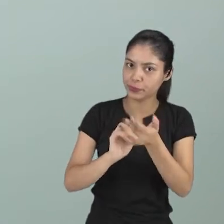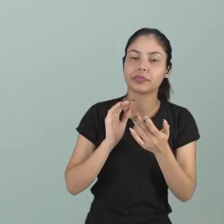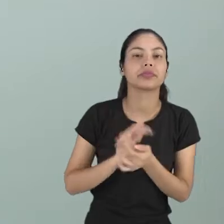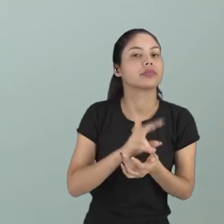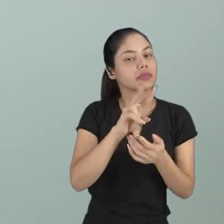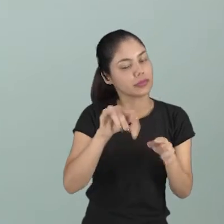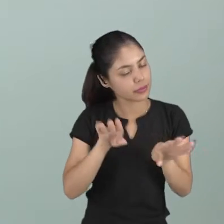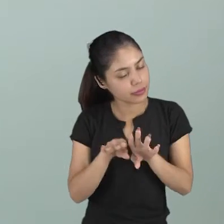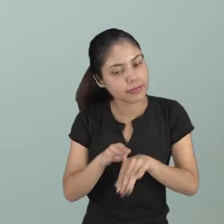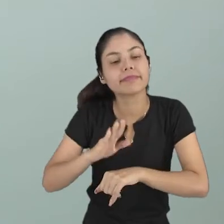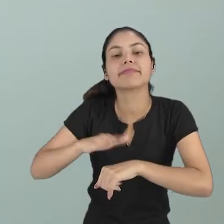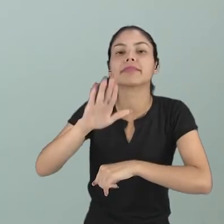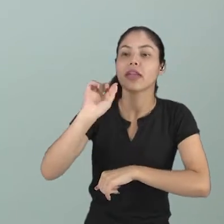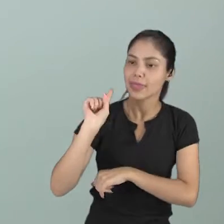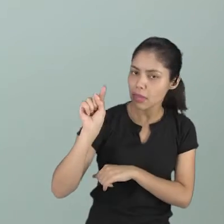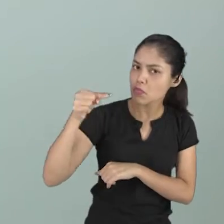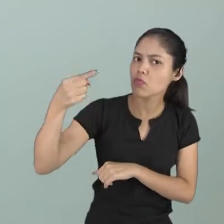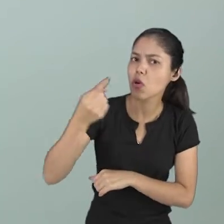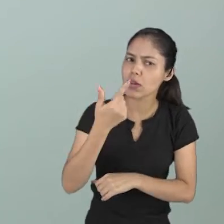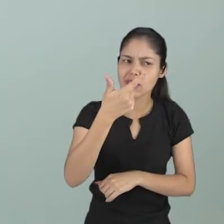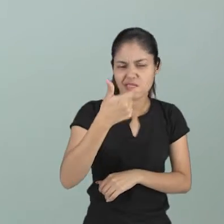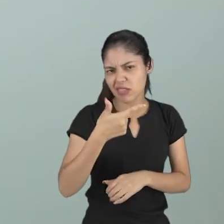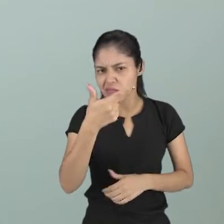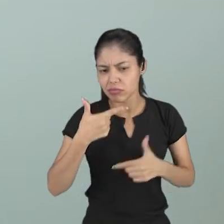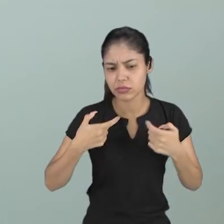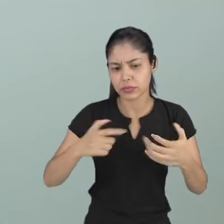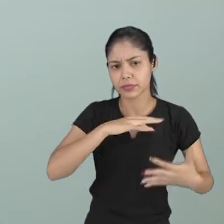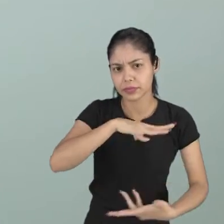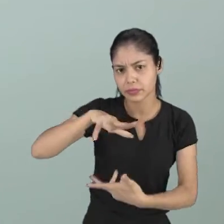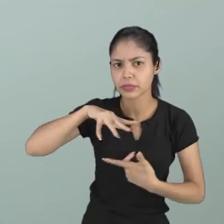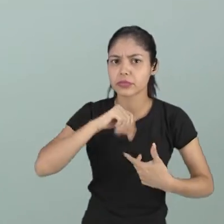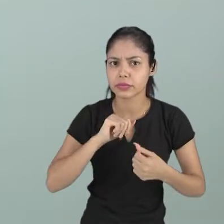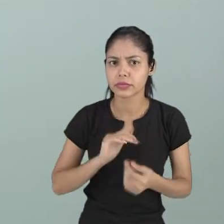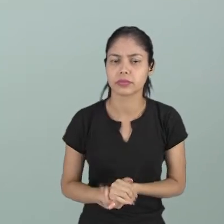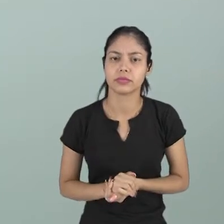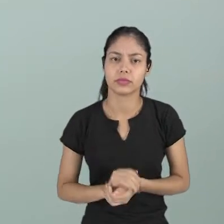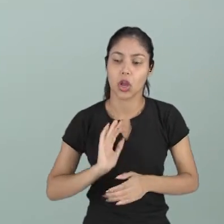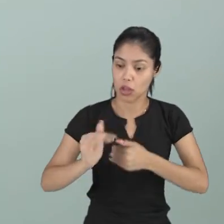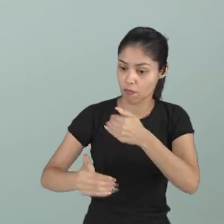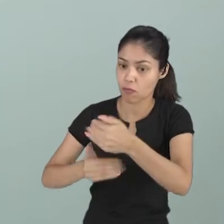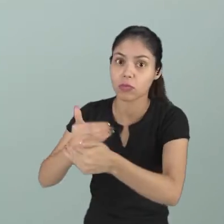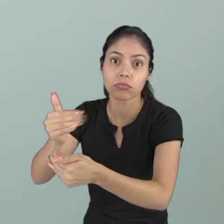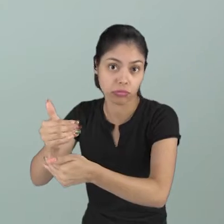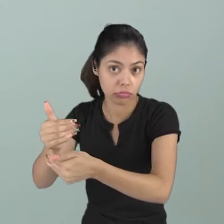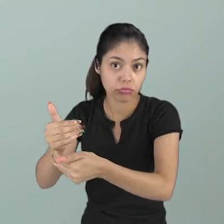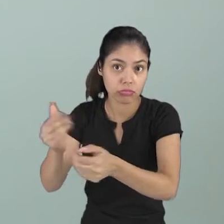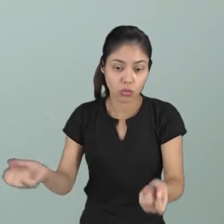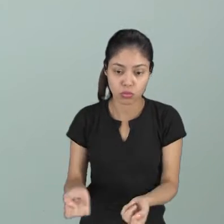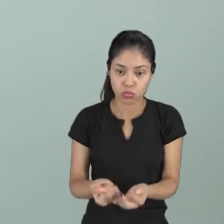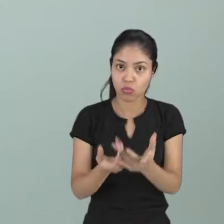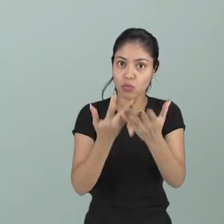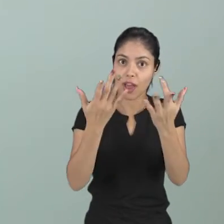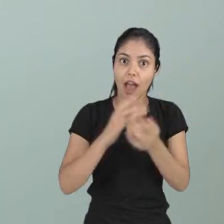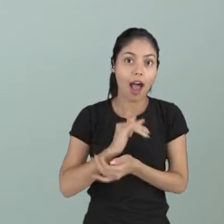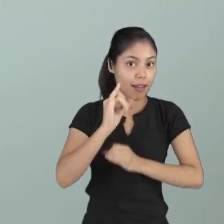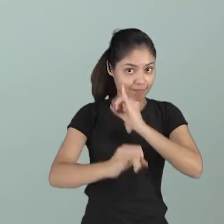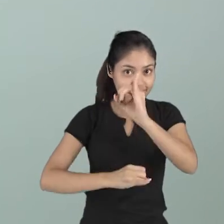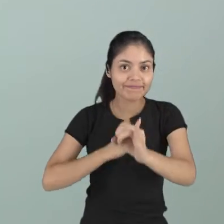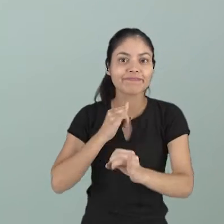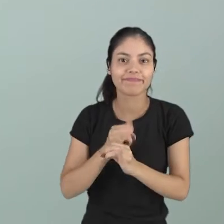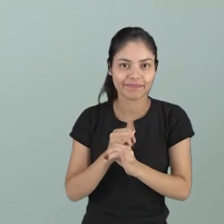mais ainda depois da Segunda Guerra, com a evolução desses computadores, com o acesso à internet,